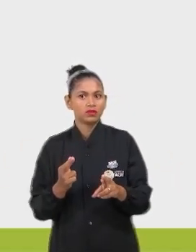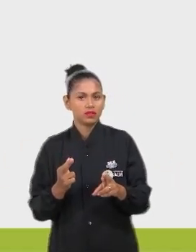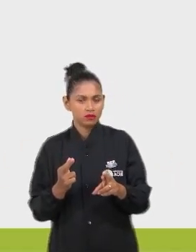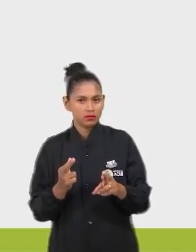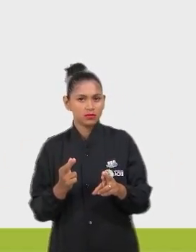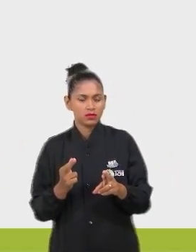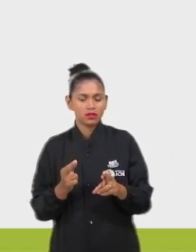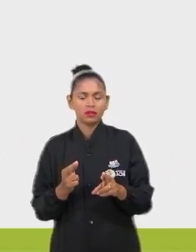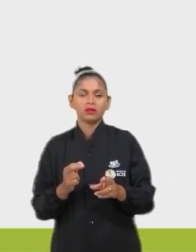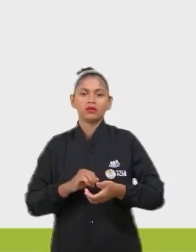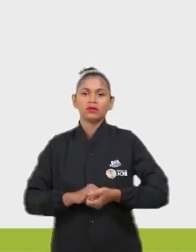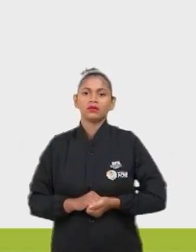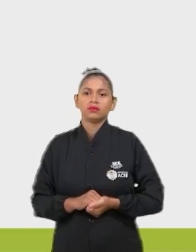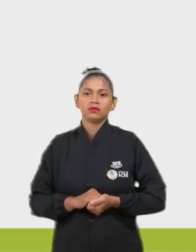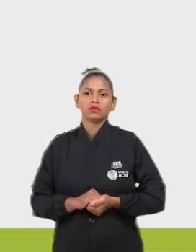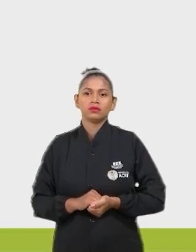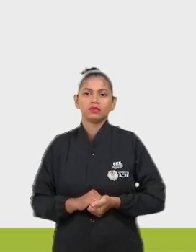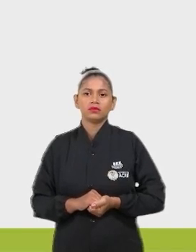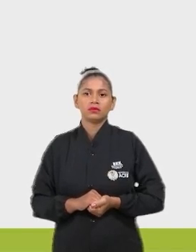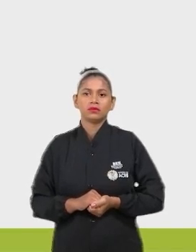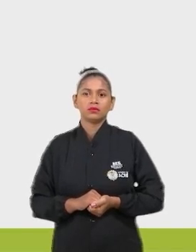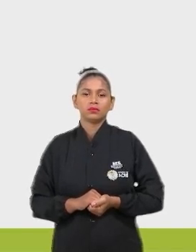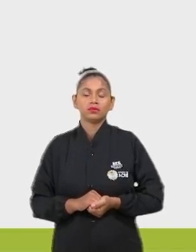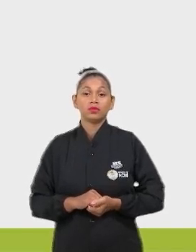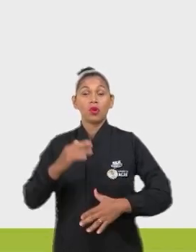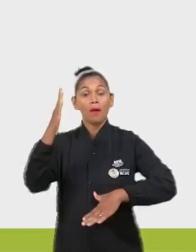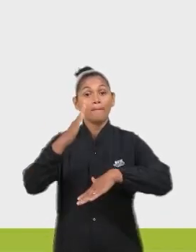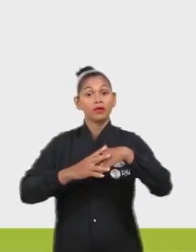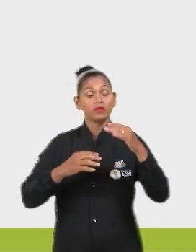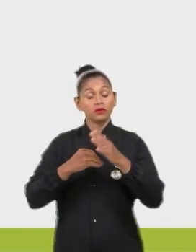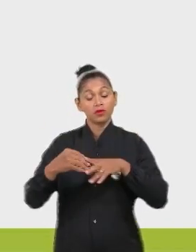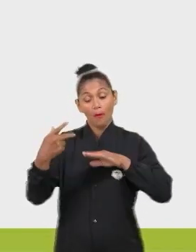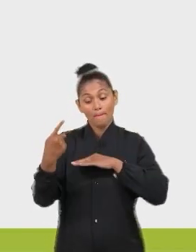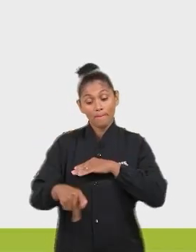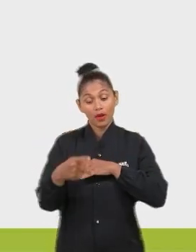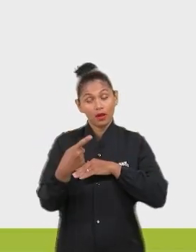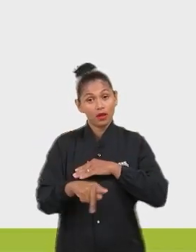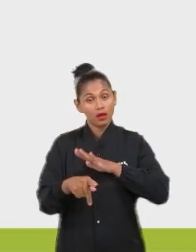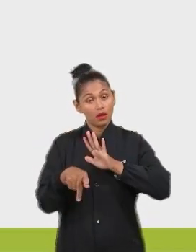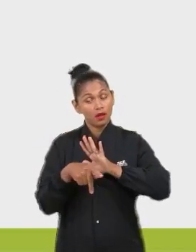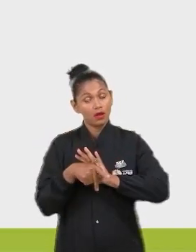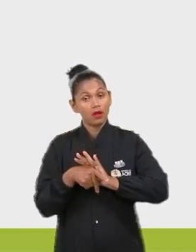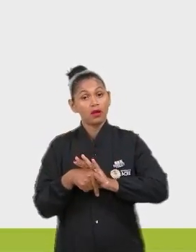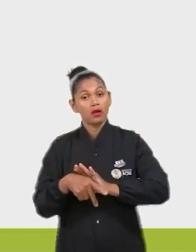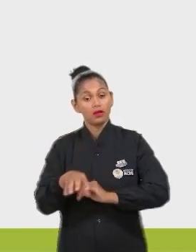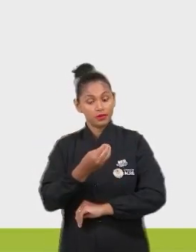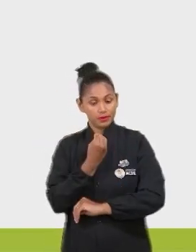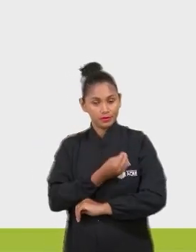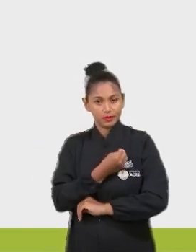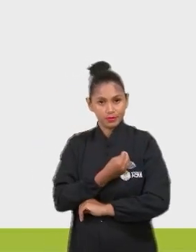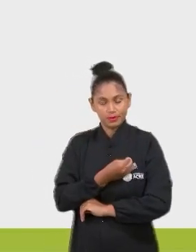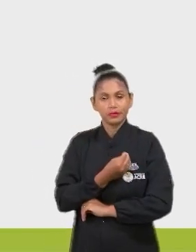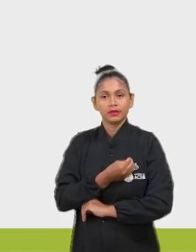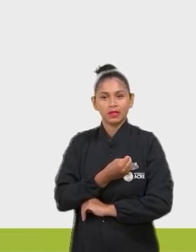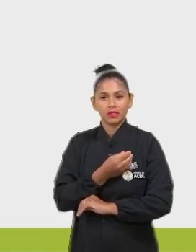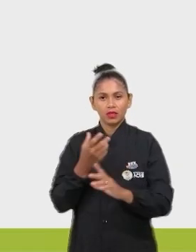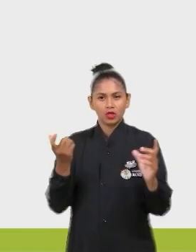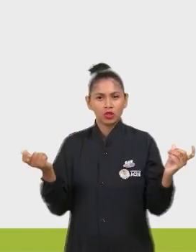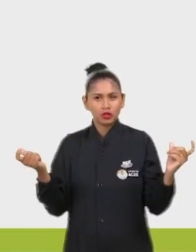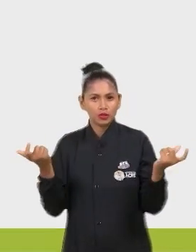está vivendo. Ok? É a profissão do ser vivo. Então, alteram os nichos a redução,